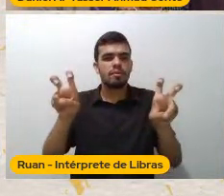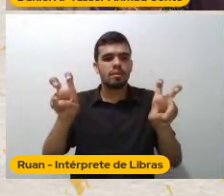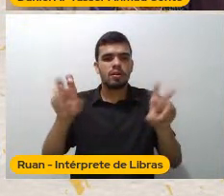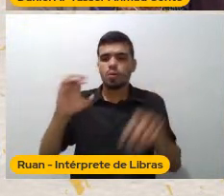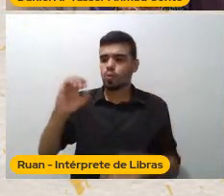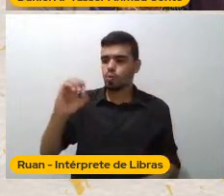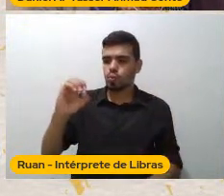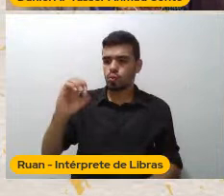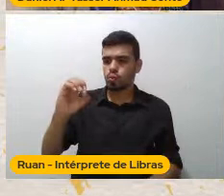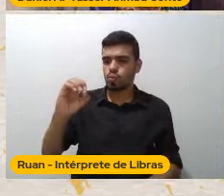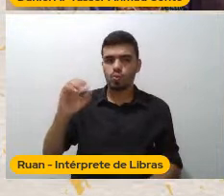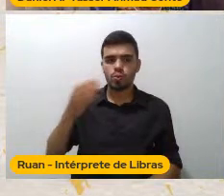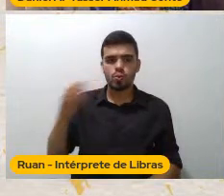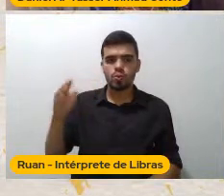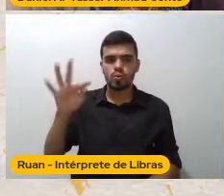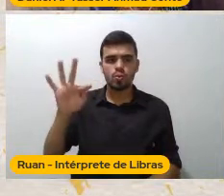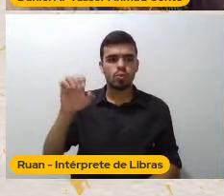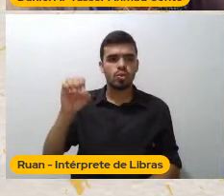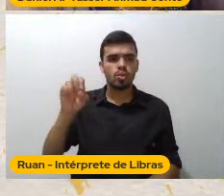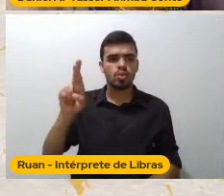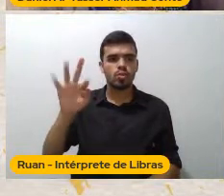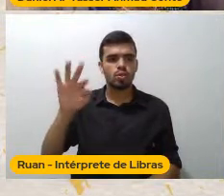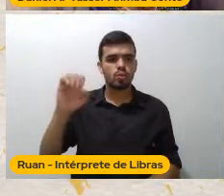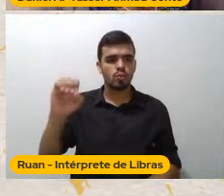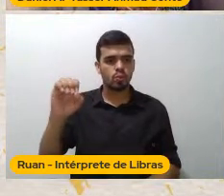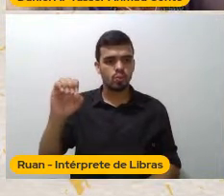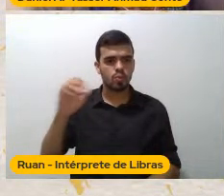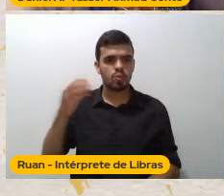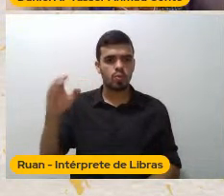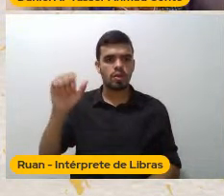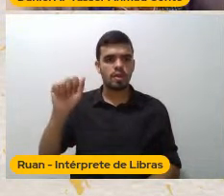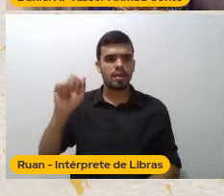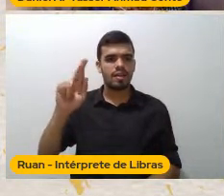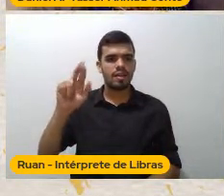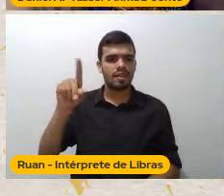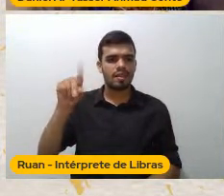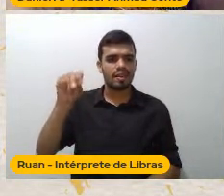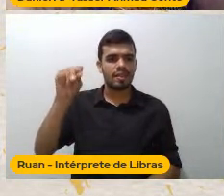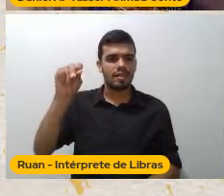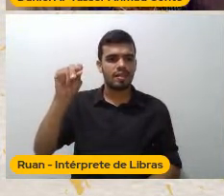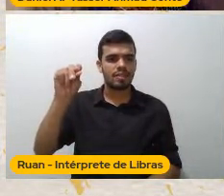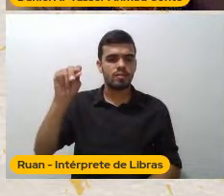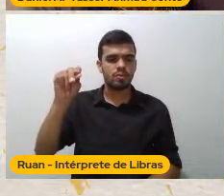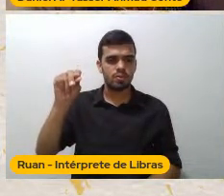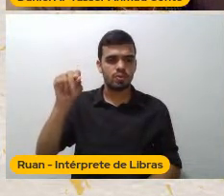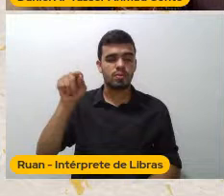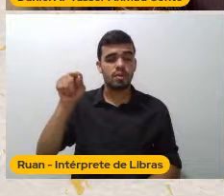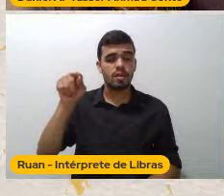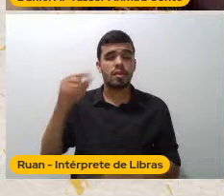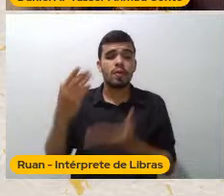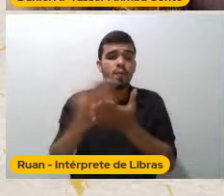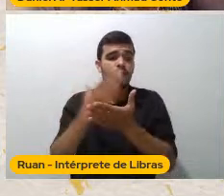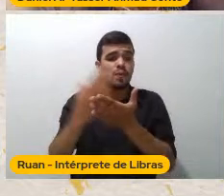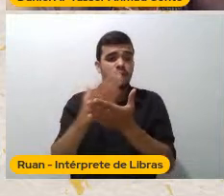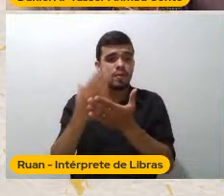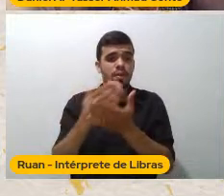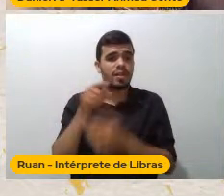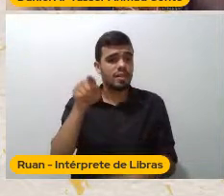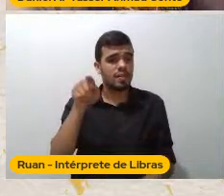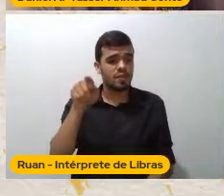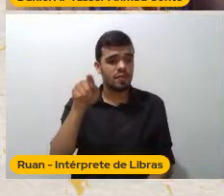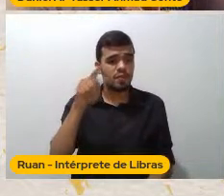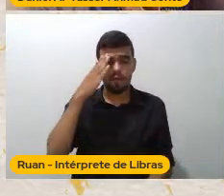Não sei se teve Precedente isso Nessa literatura Contemporânea Por que? Porque